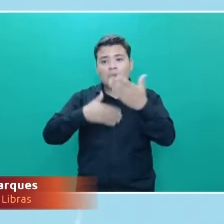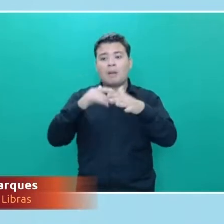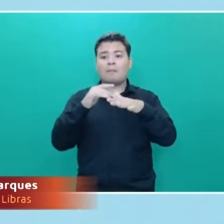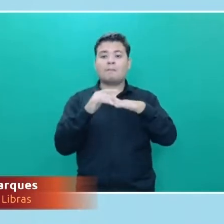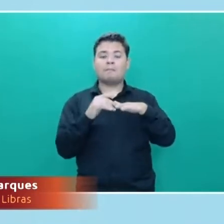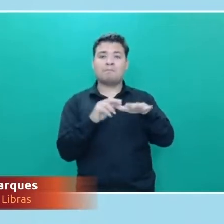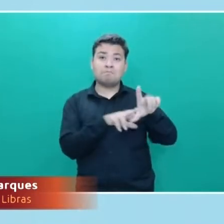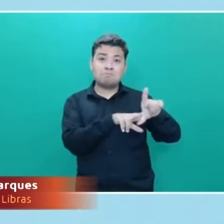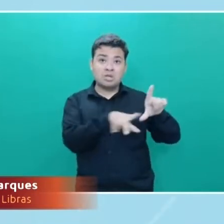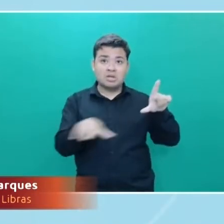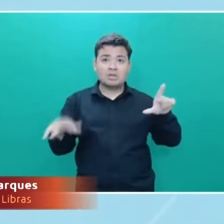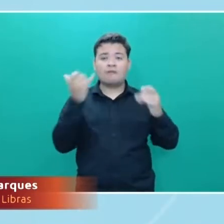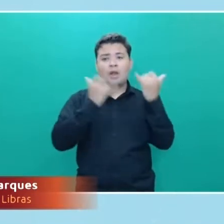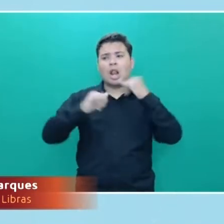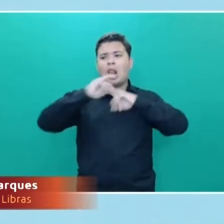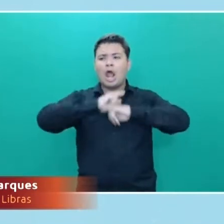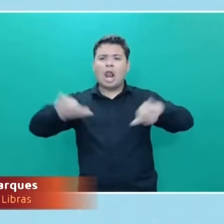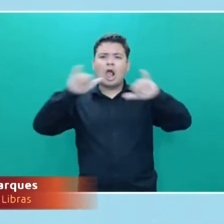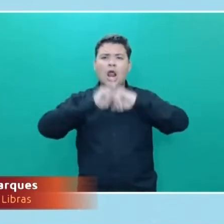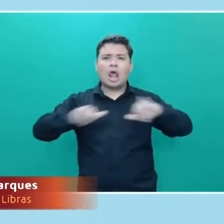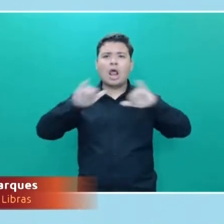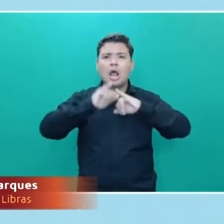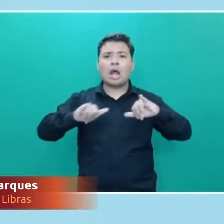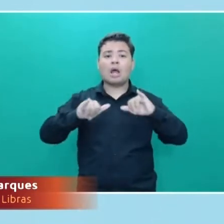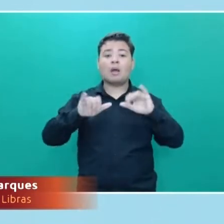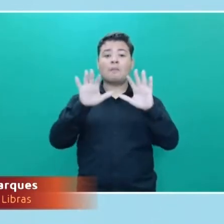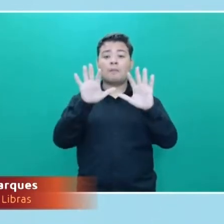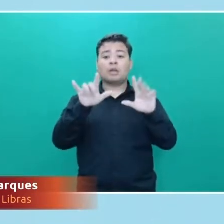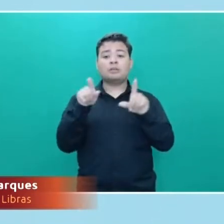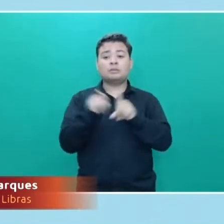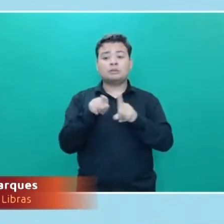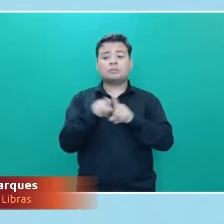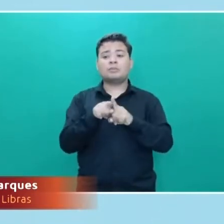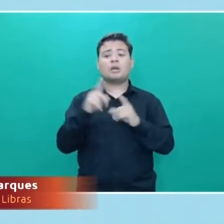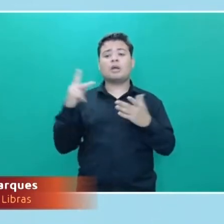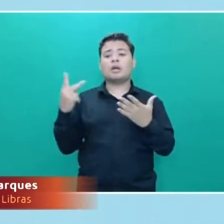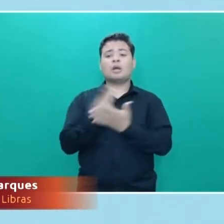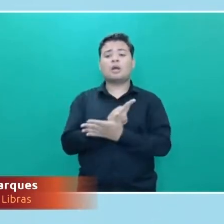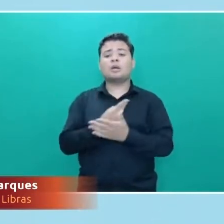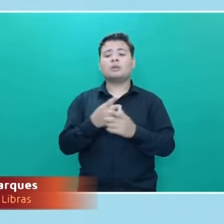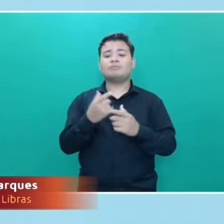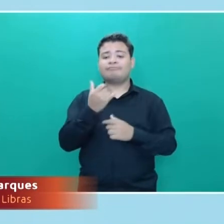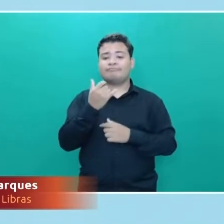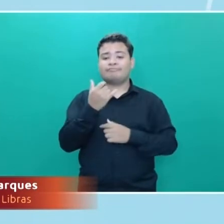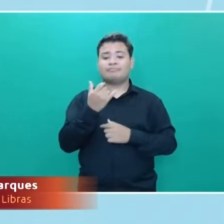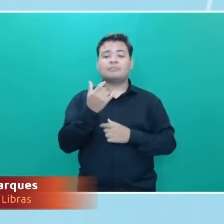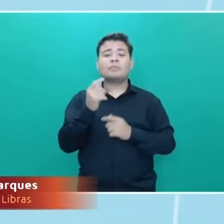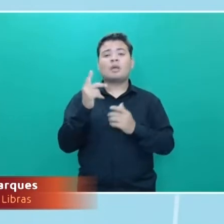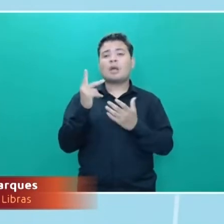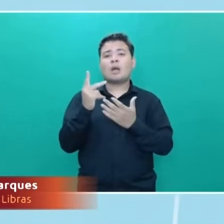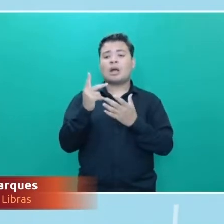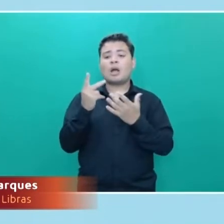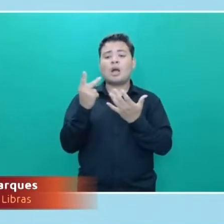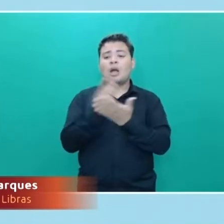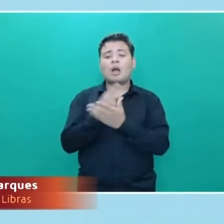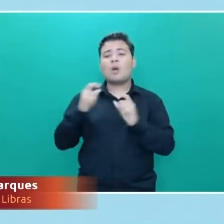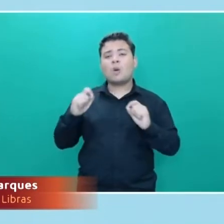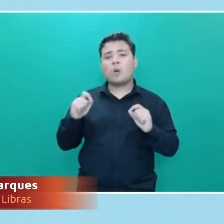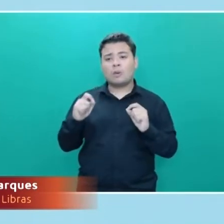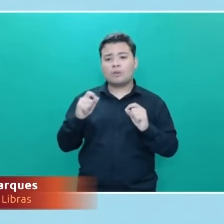ao mesmo tempo, ela dá poder quase que, desculpa, ela dá poder quase que